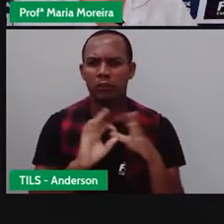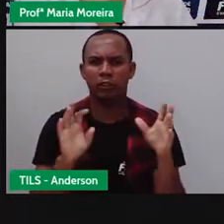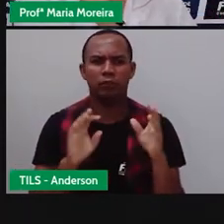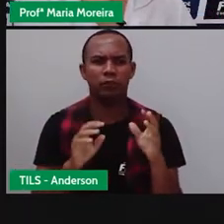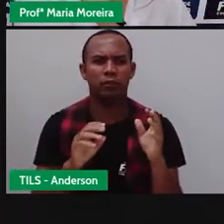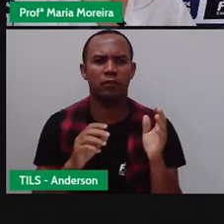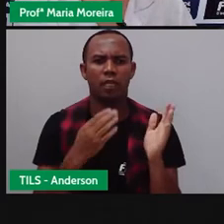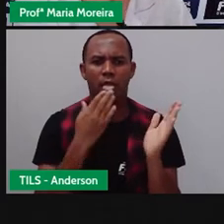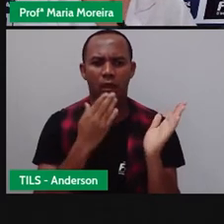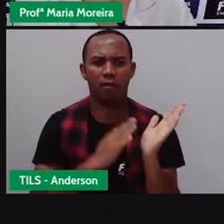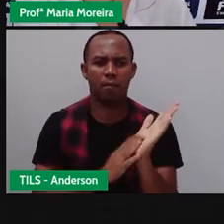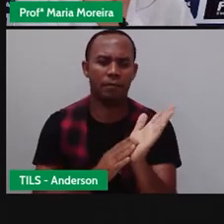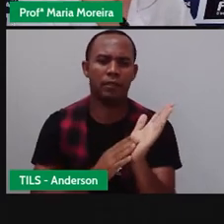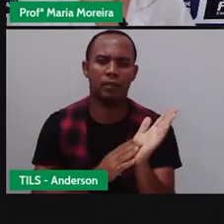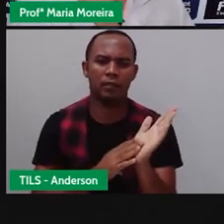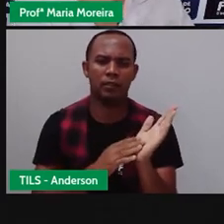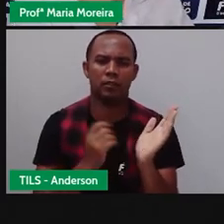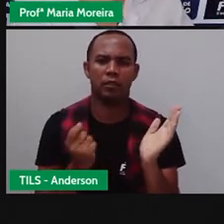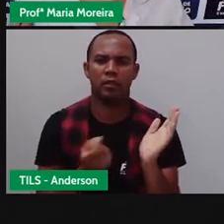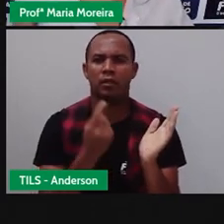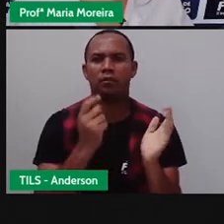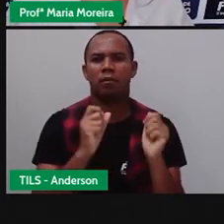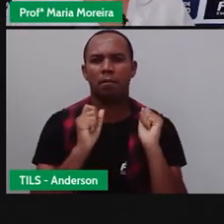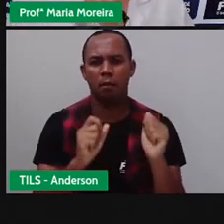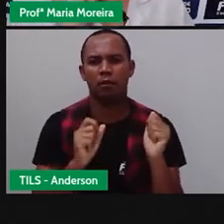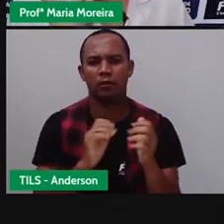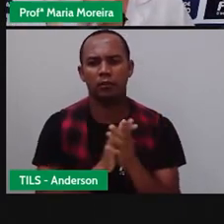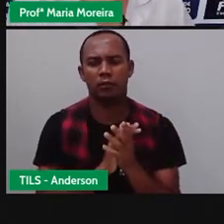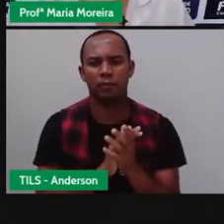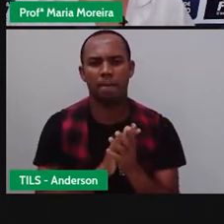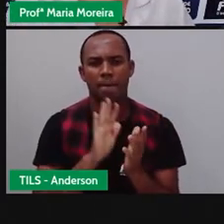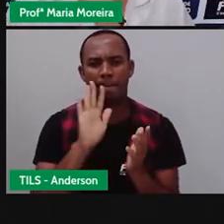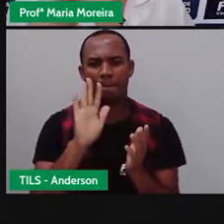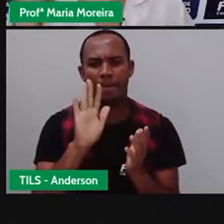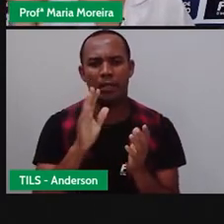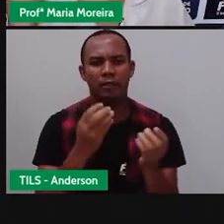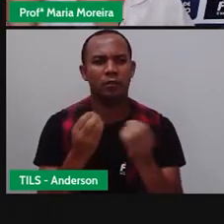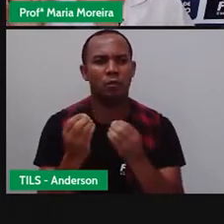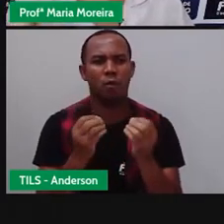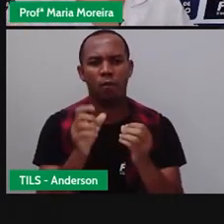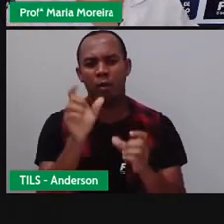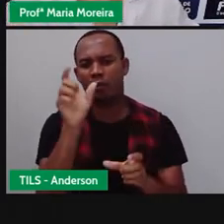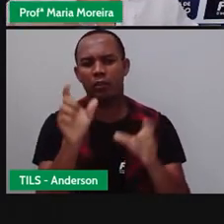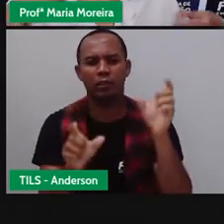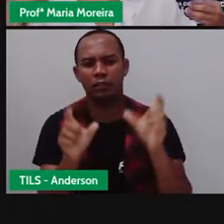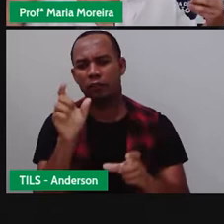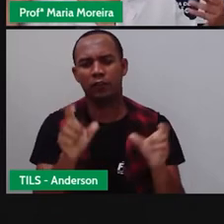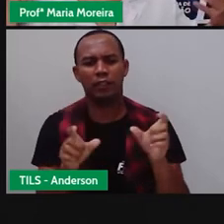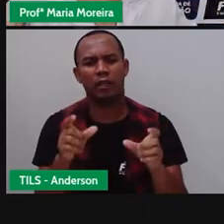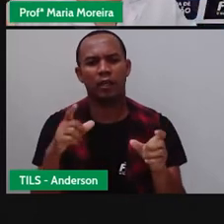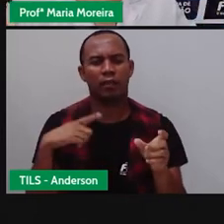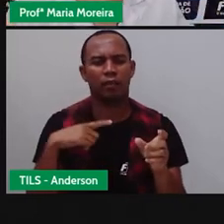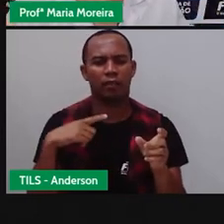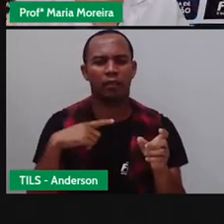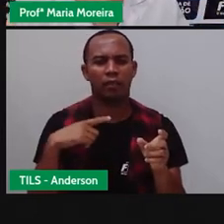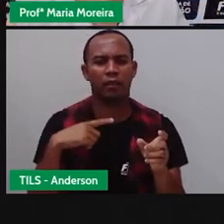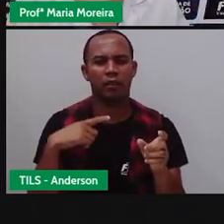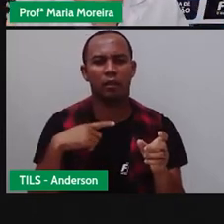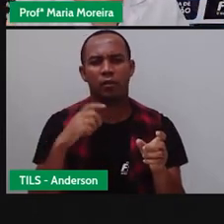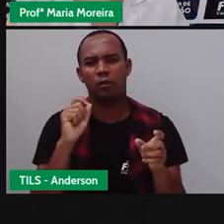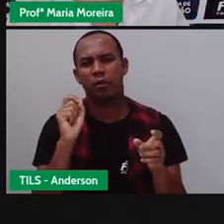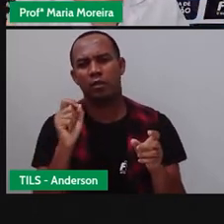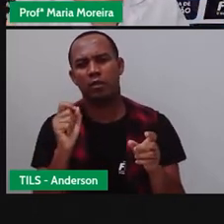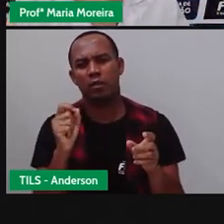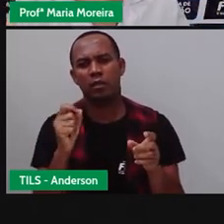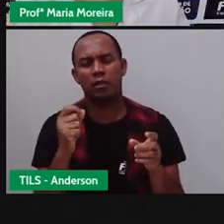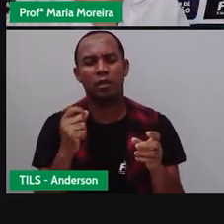pra Anderson, mas, né? Eu tenho que o quê? Me identificar, né? Tem que ter... Tem que ter... Existir um motivo pra